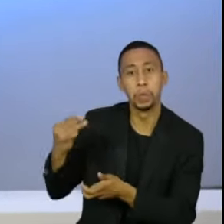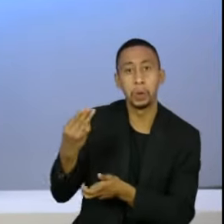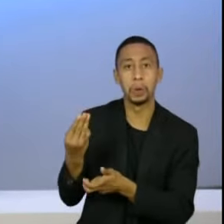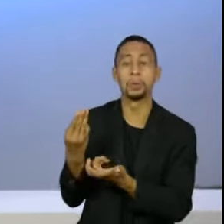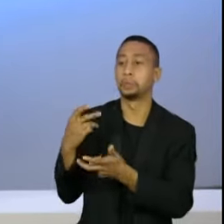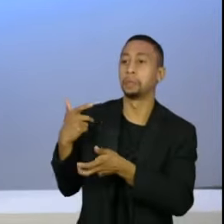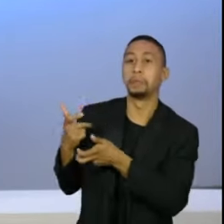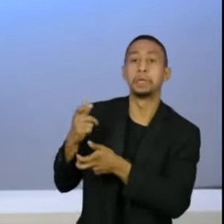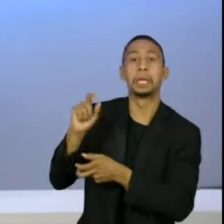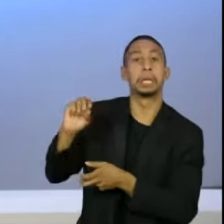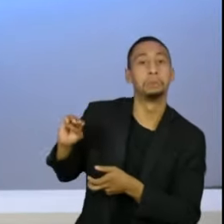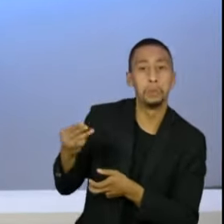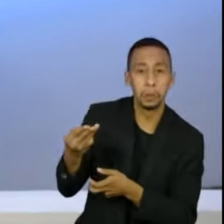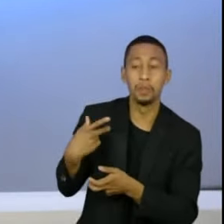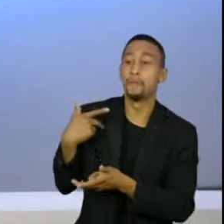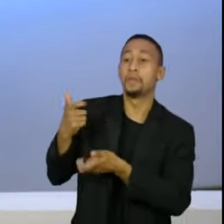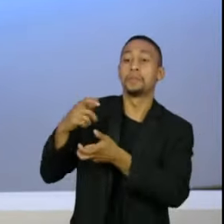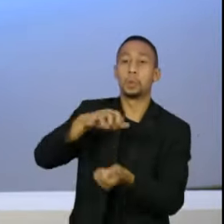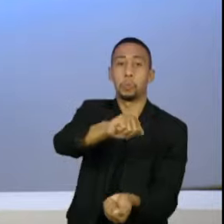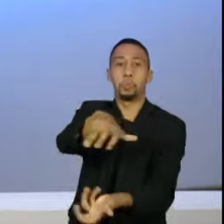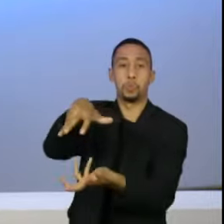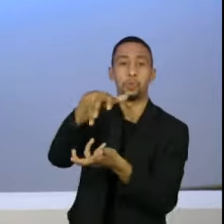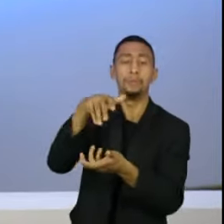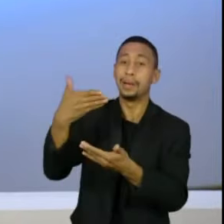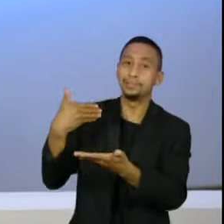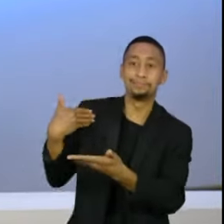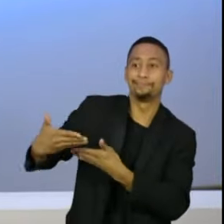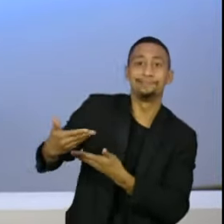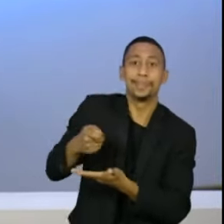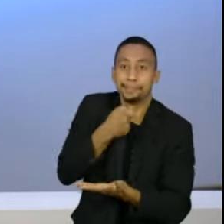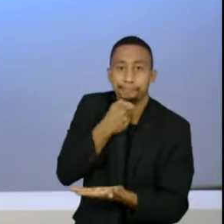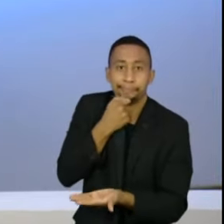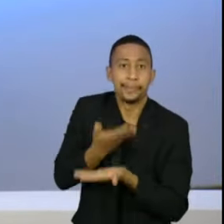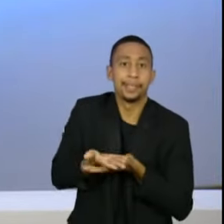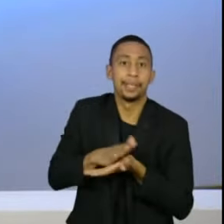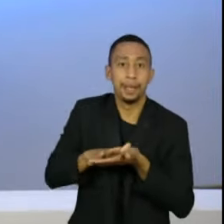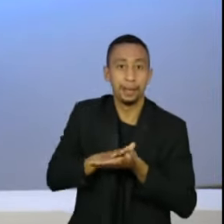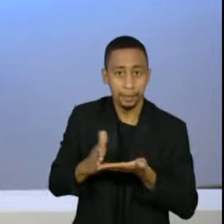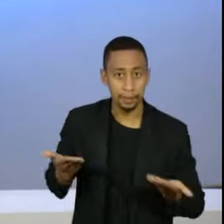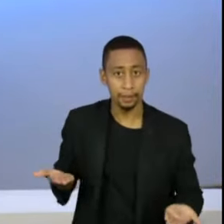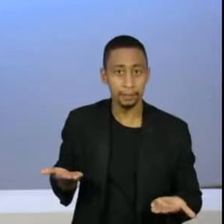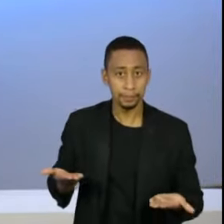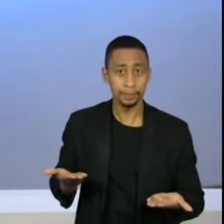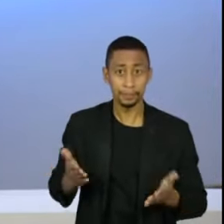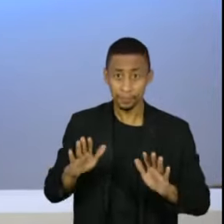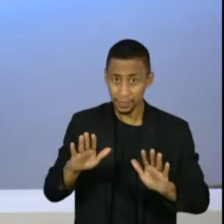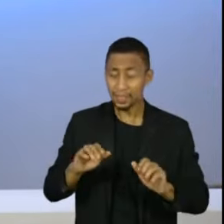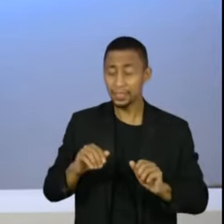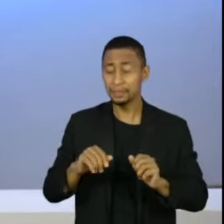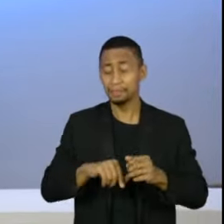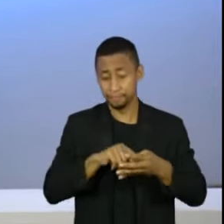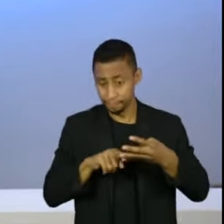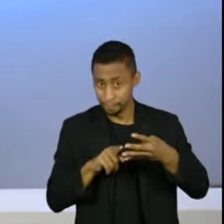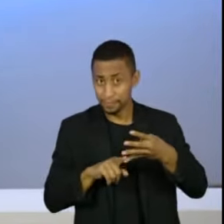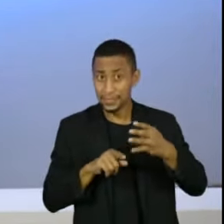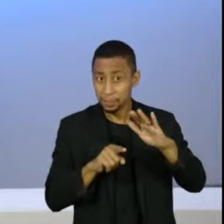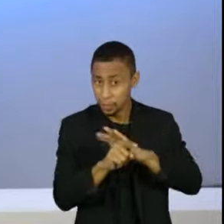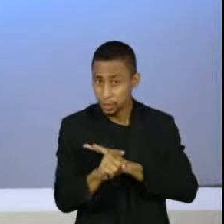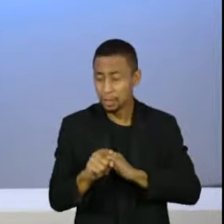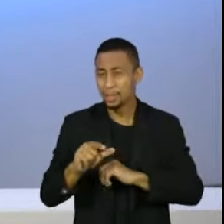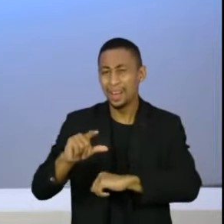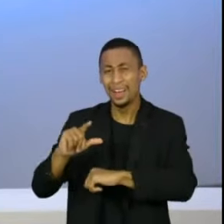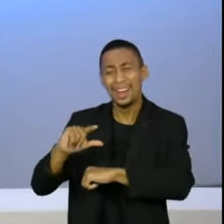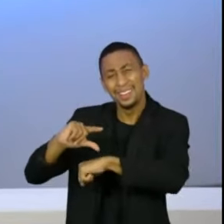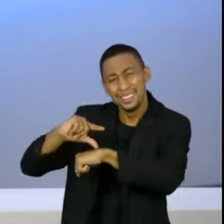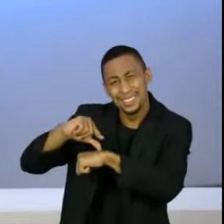segue e a vacinação não anda. E é outro ponto, e ainda sobre vacinação é, o que o senhor explica o atraso